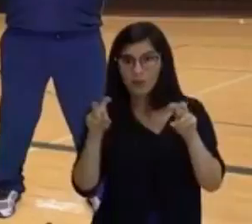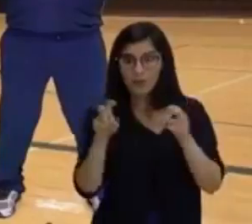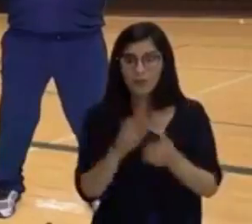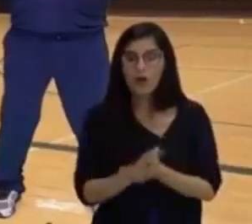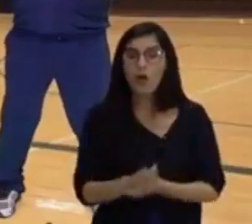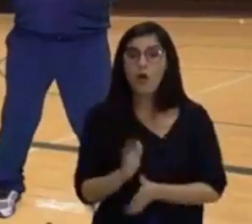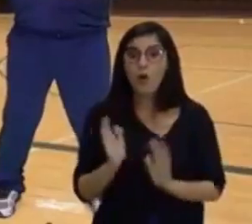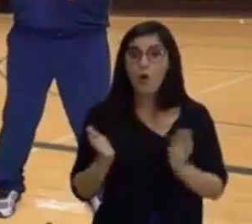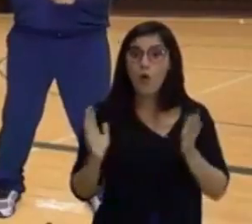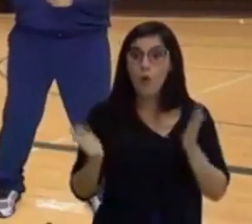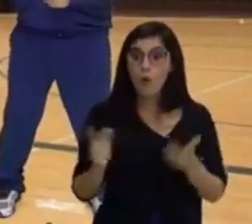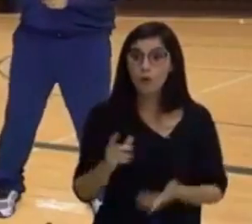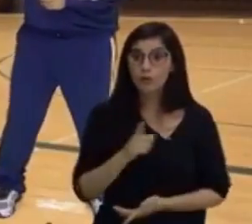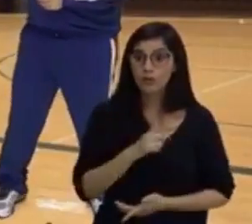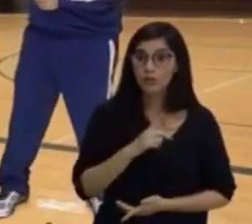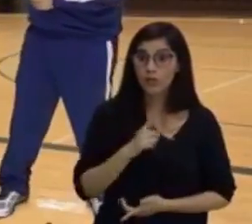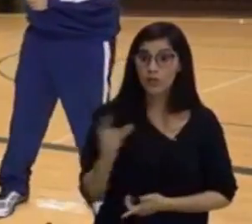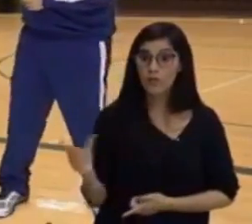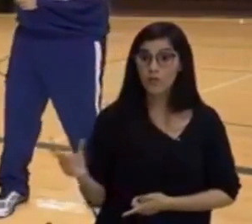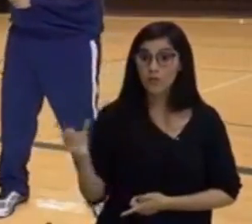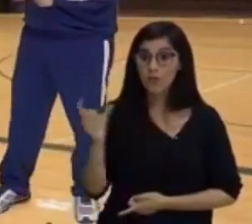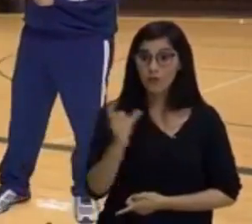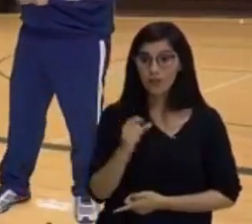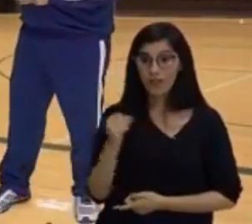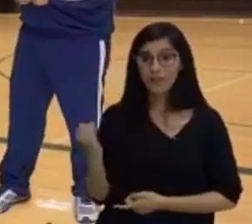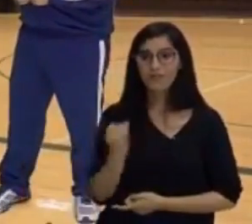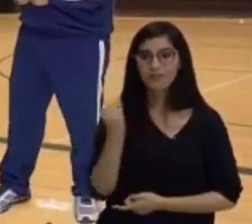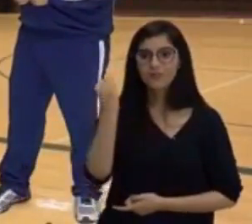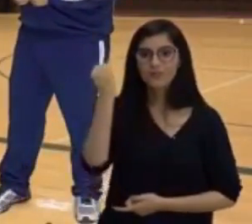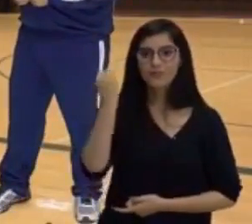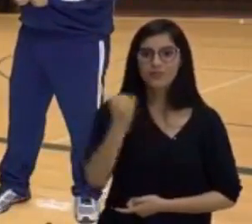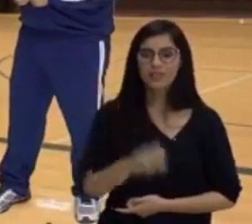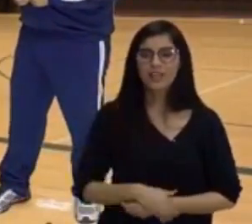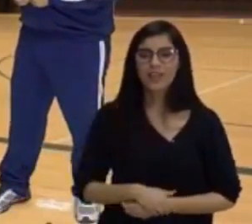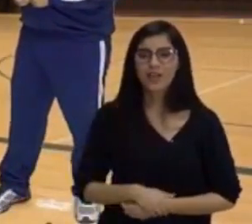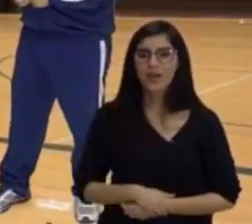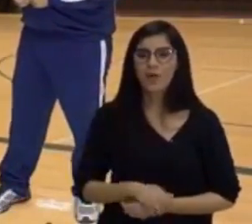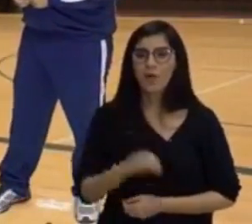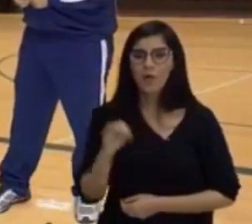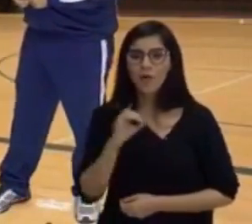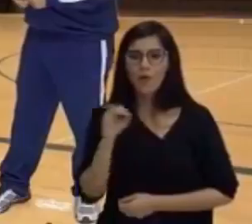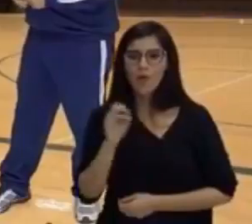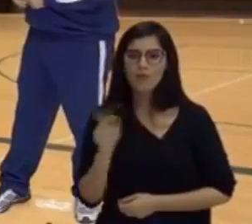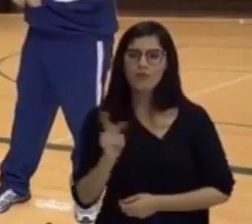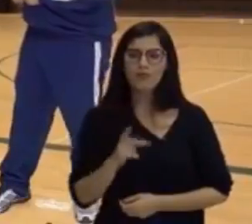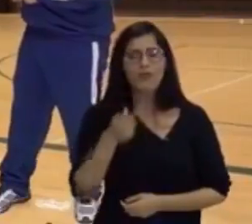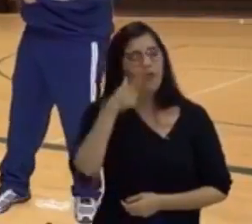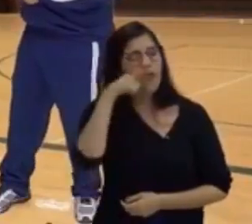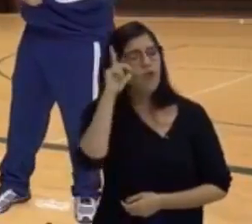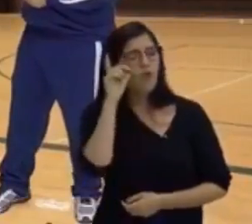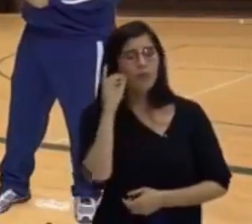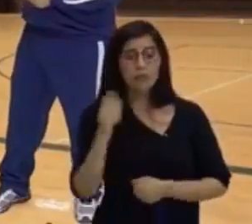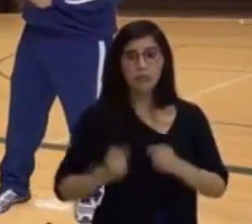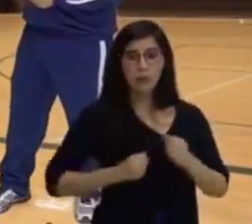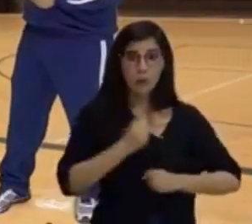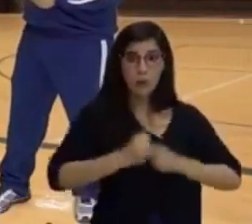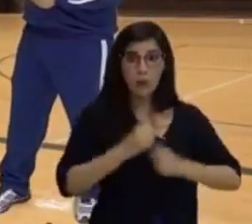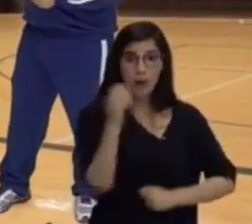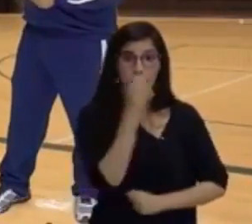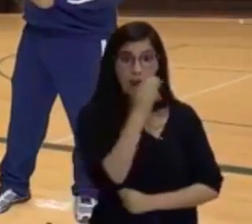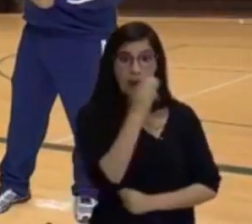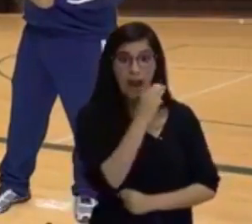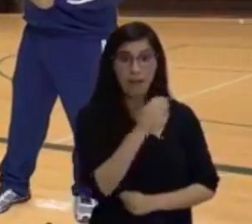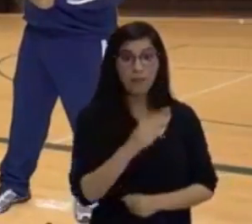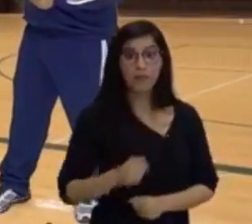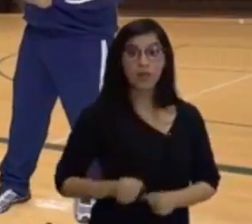convidado todo especial. Chega aí, Hildo. Vem para cá. Ah, professor. Ontem eu corri bastante e muito rápido e hoje estou todo